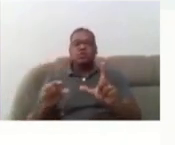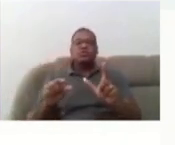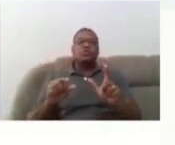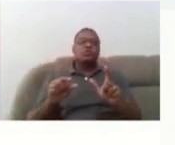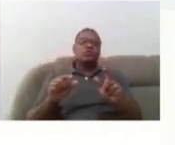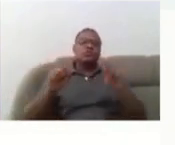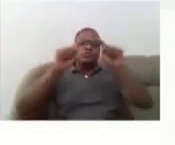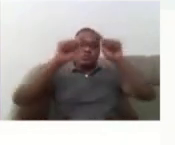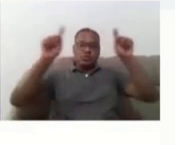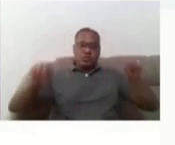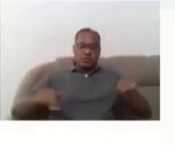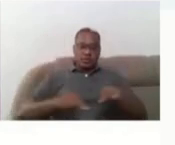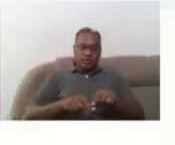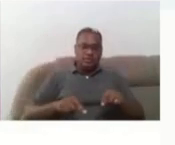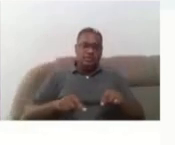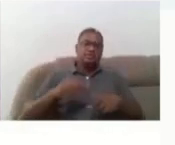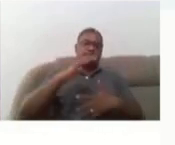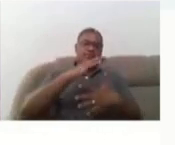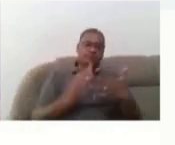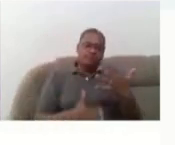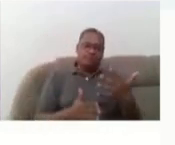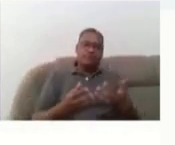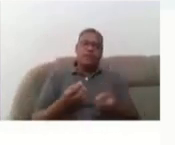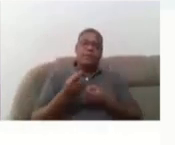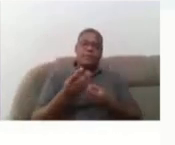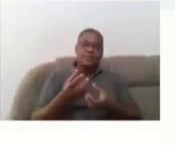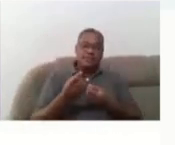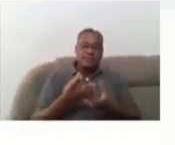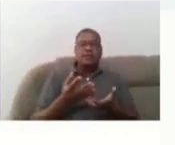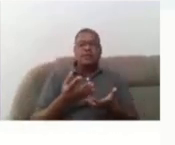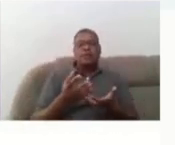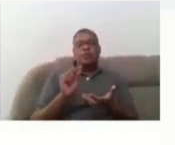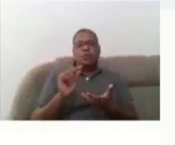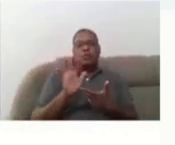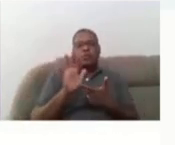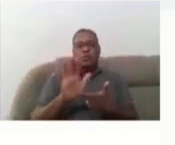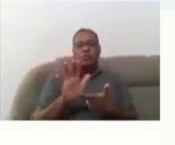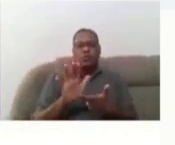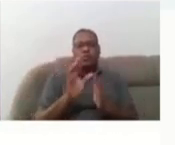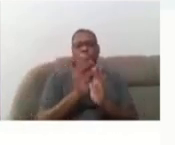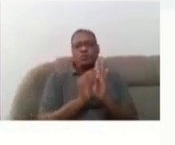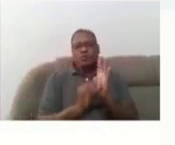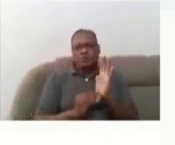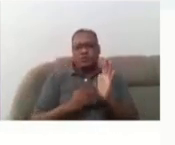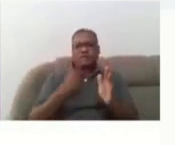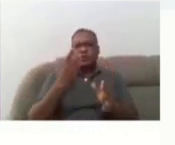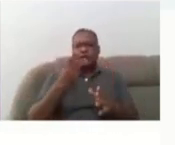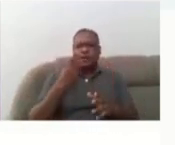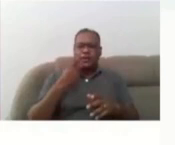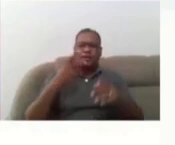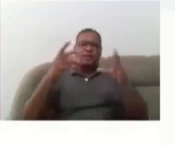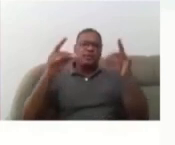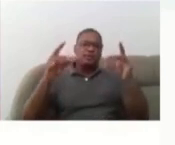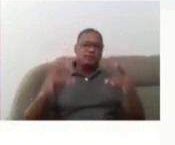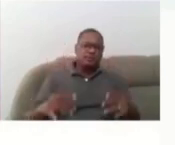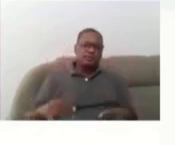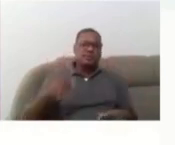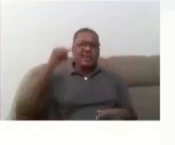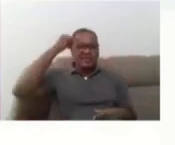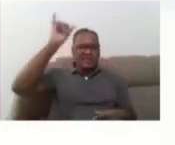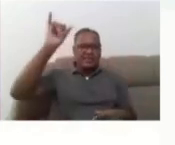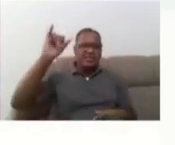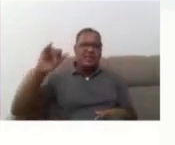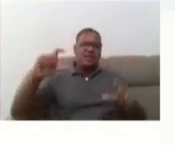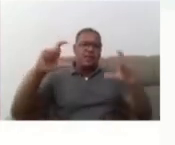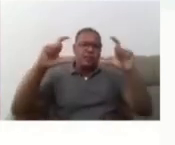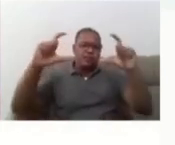apresentar sempre o conteúdo, por exemplo, as imagens de forma falada, fazer uma descrição, evitar parágrafos